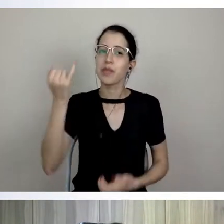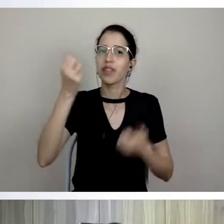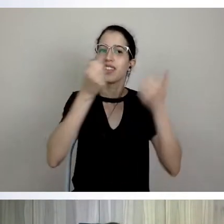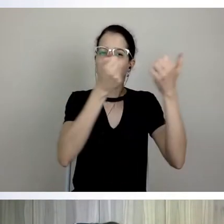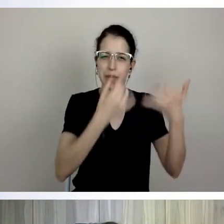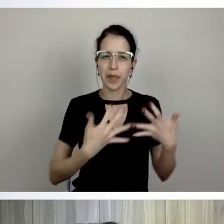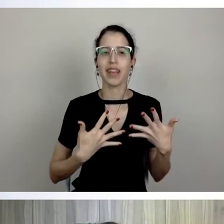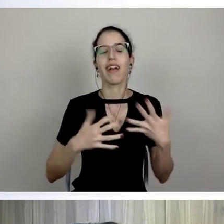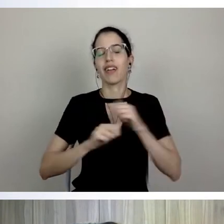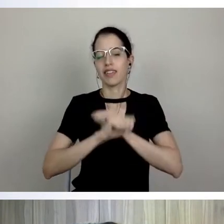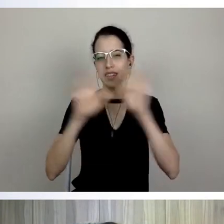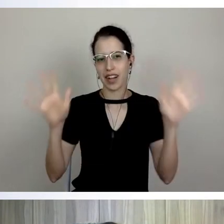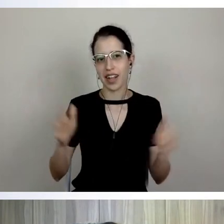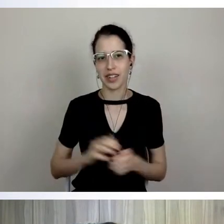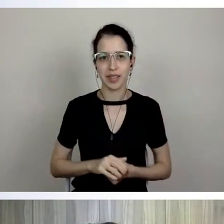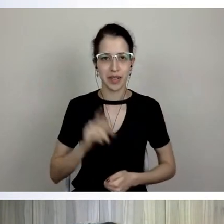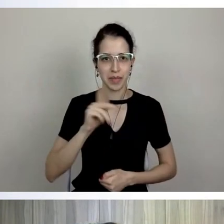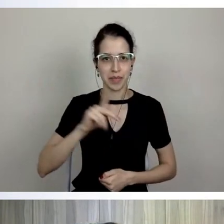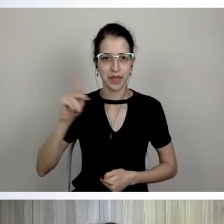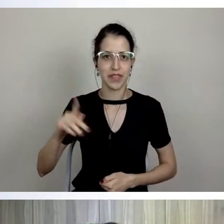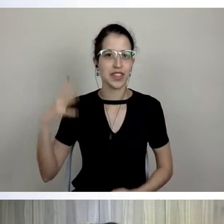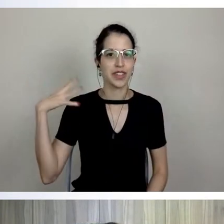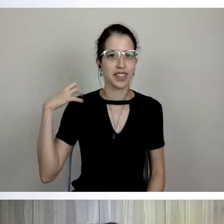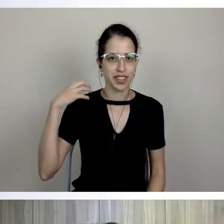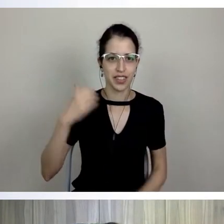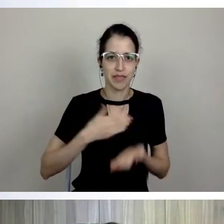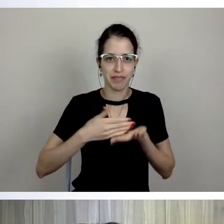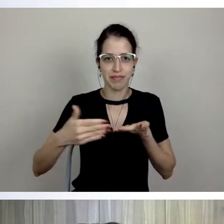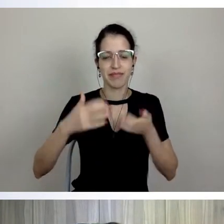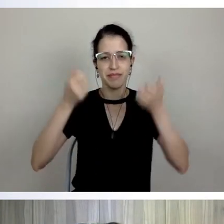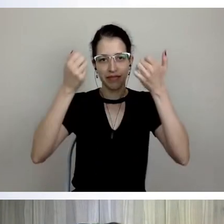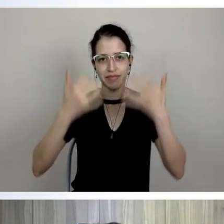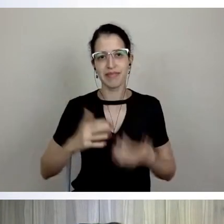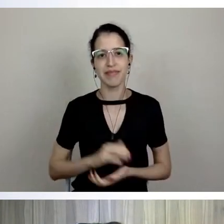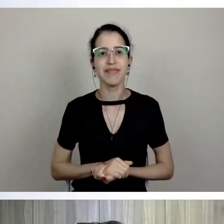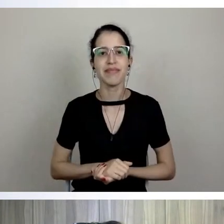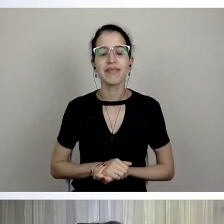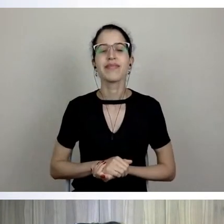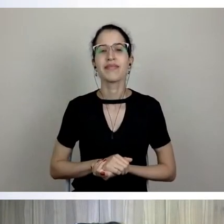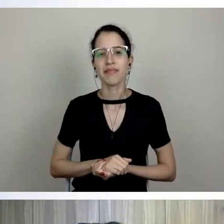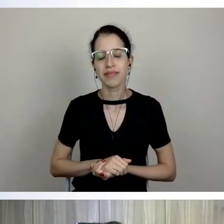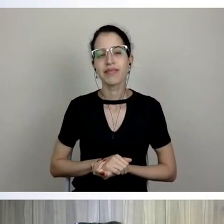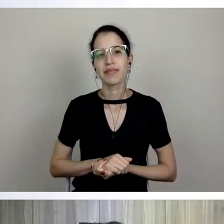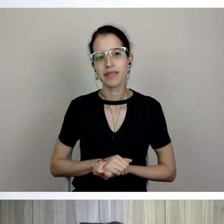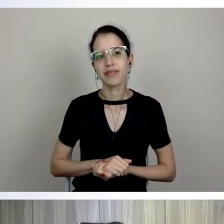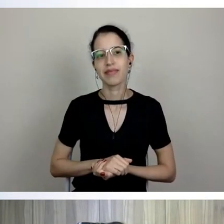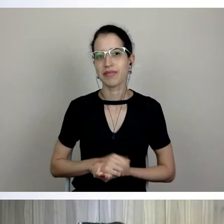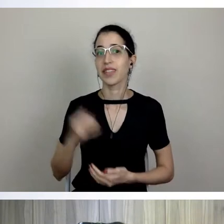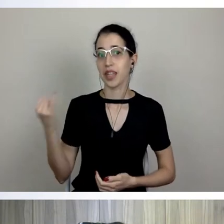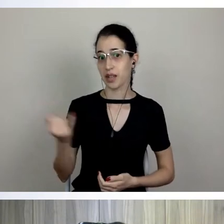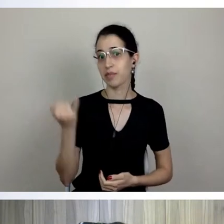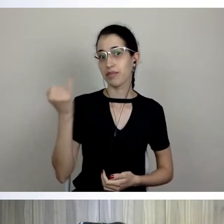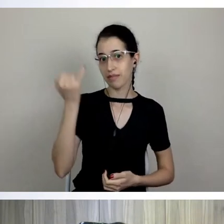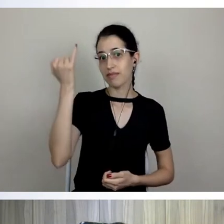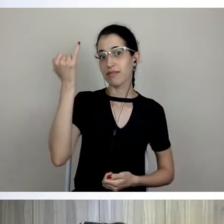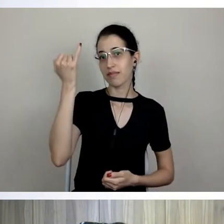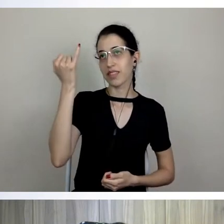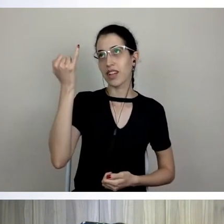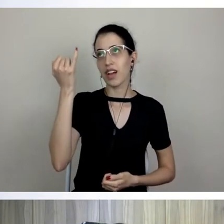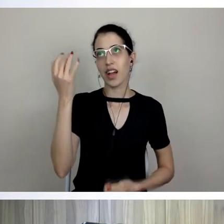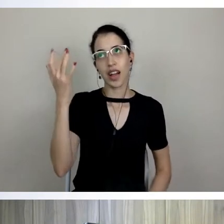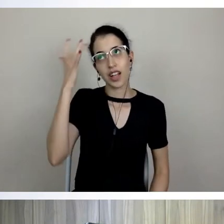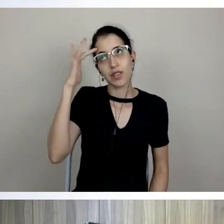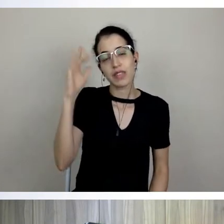poderia começar? Pois não, Mariana, sim, é muito importante, eu nem sei se é 1%,